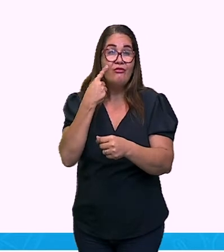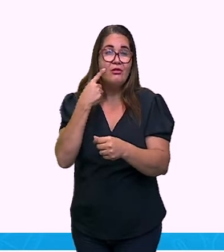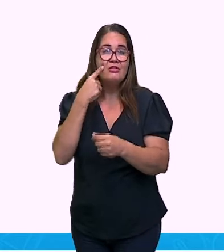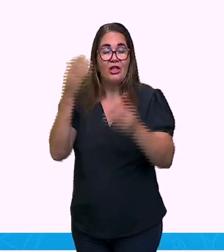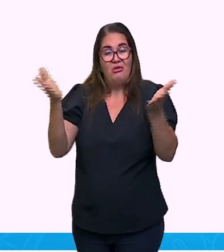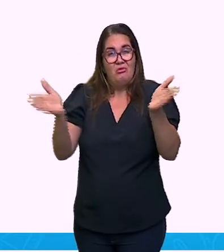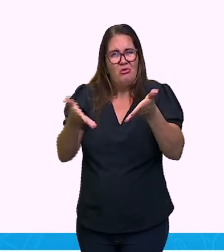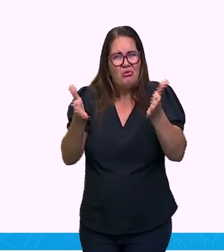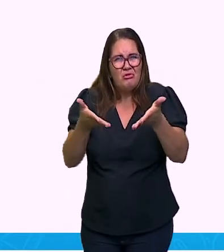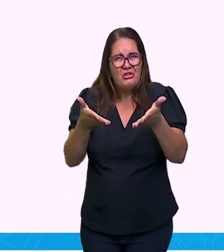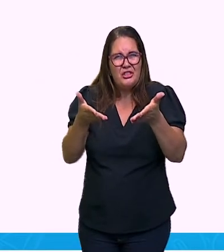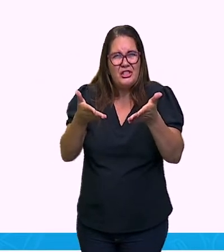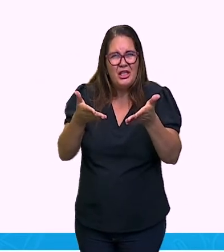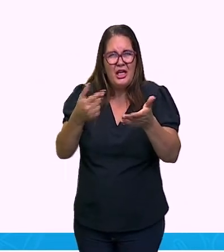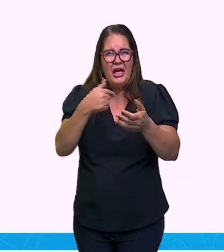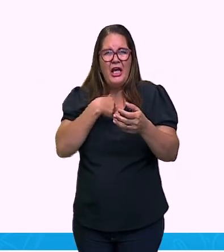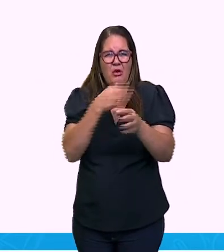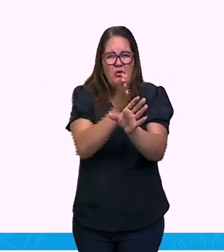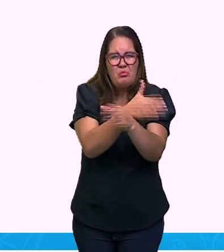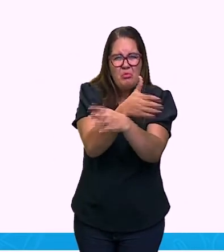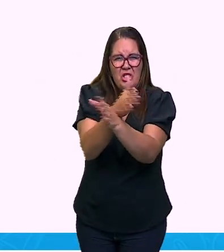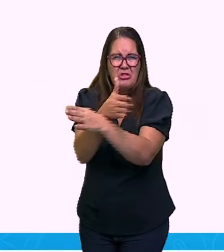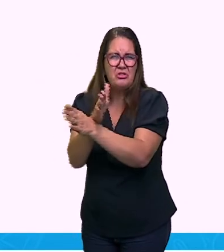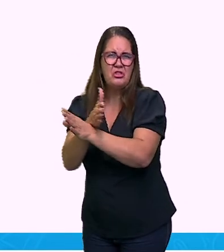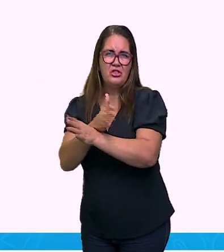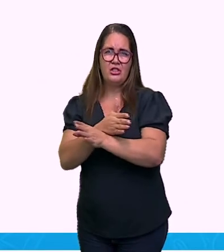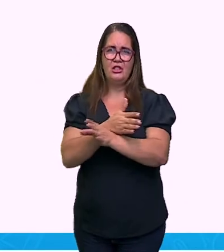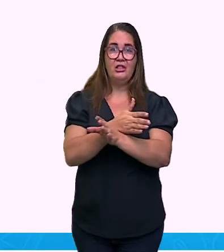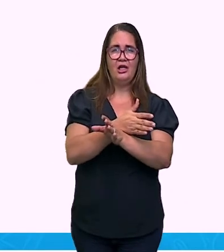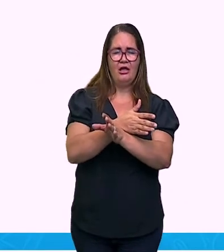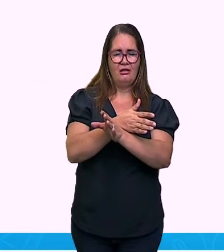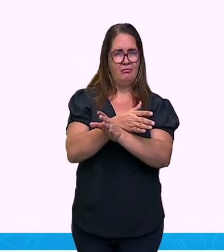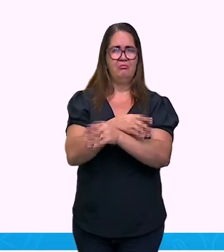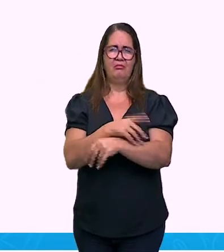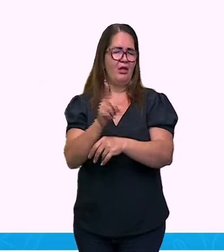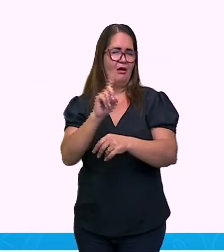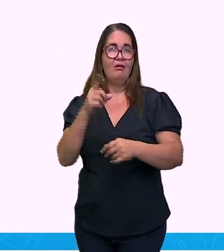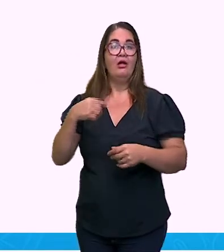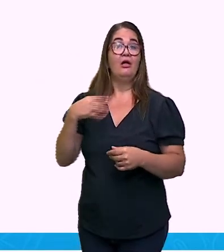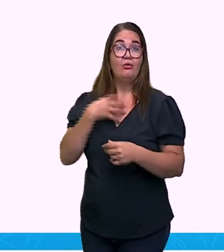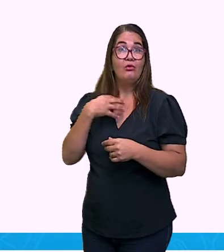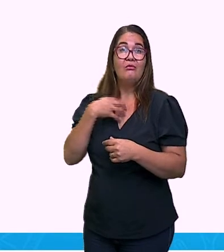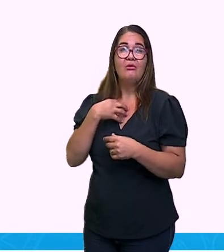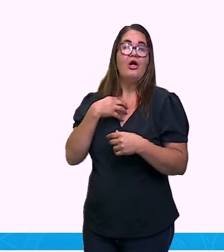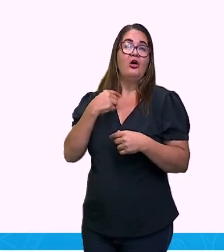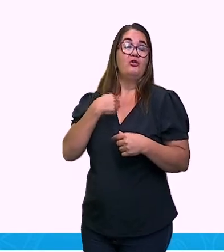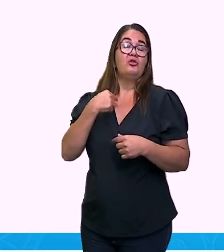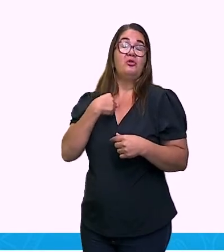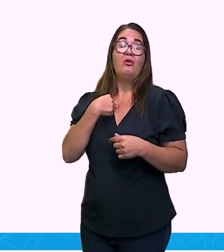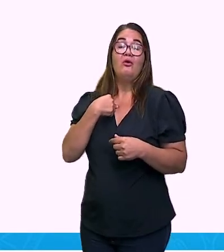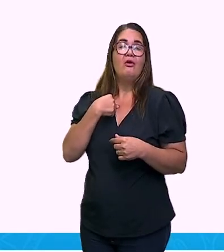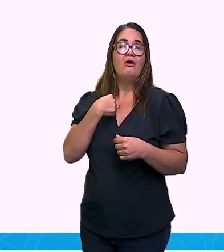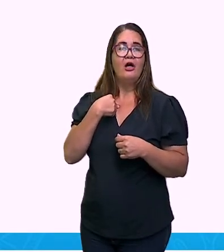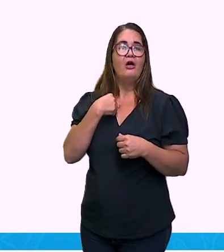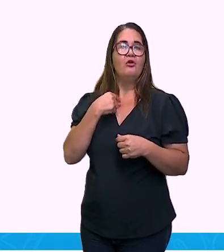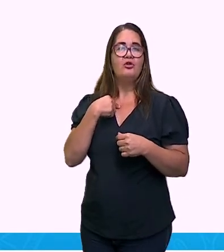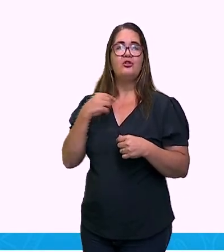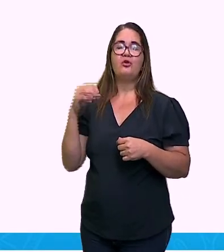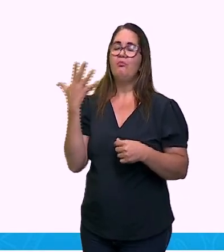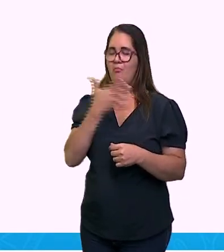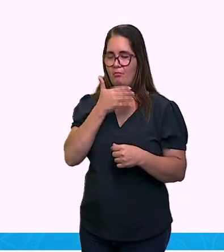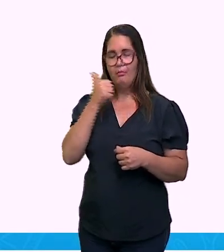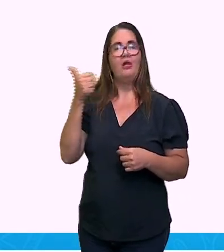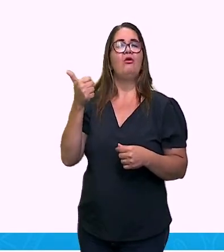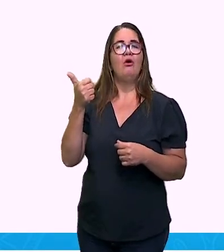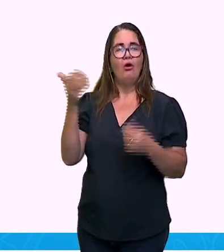achando. Olha o pois aqui. Ele traz uma ideia de explicação? Traz. Olha, hoje não estou perdida. Mas por que você não está